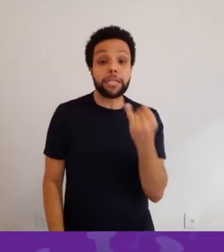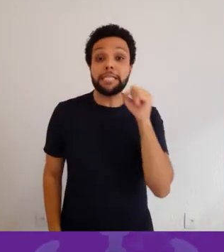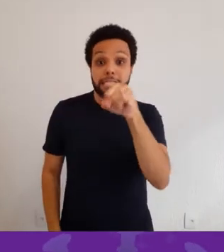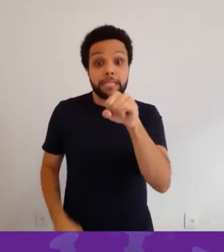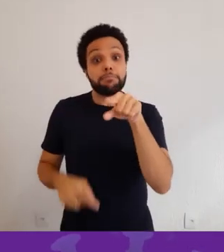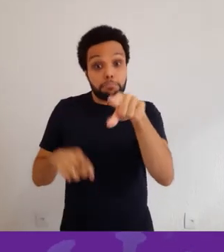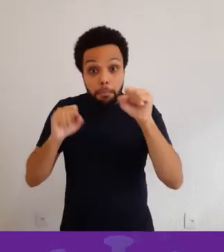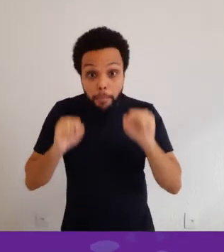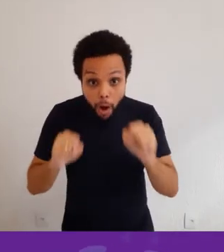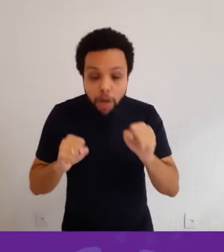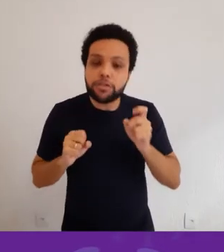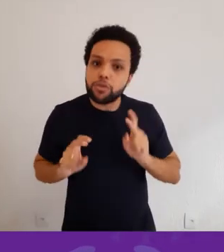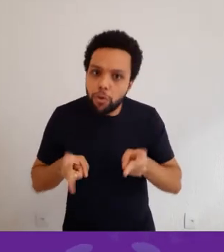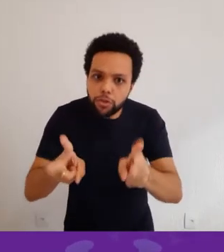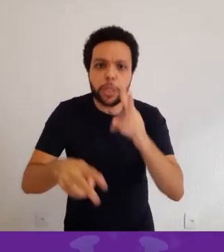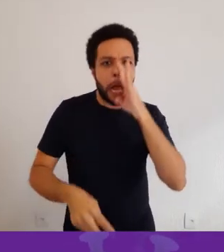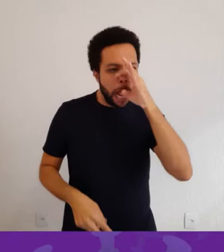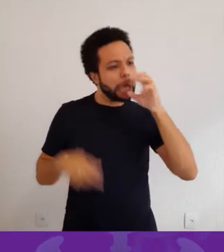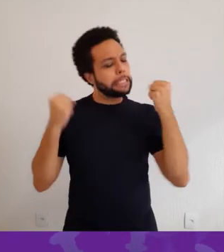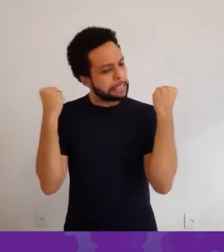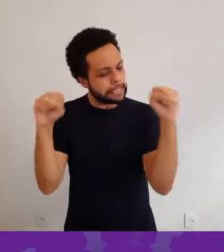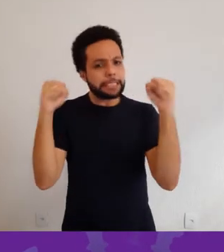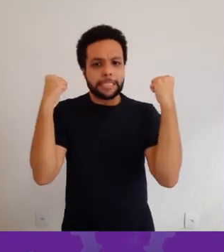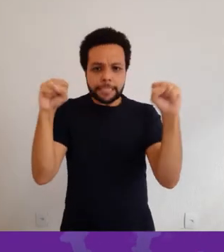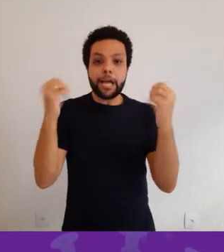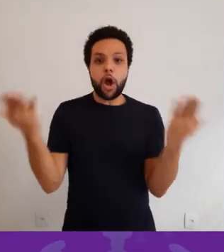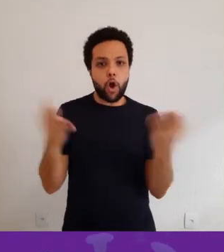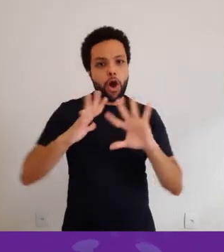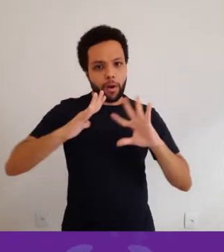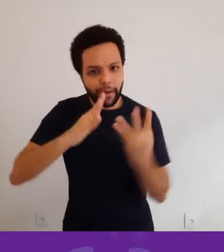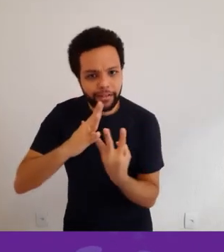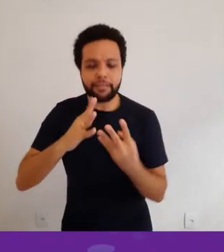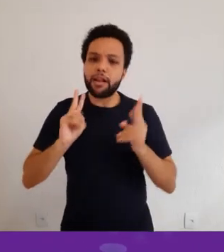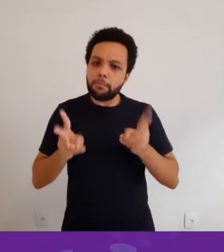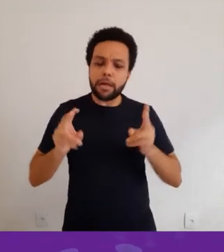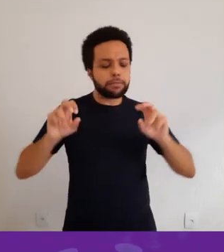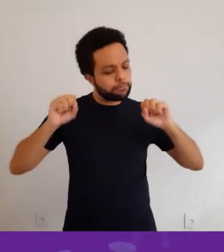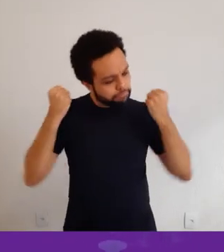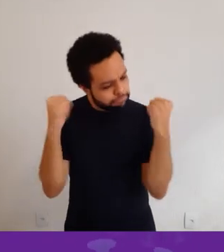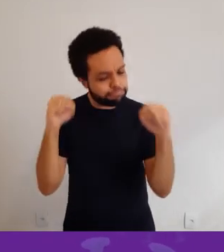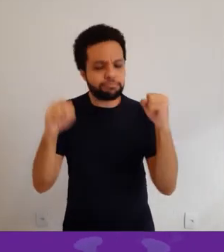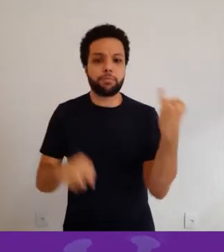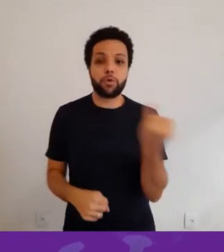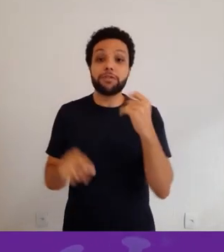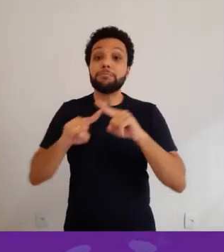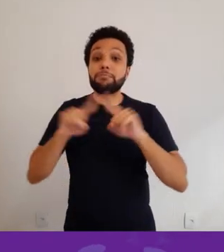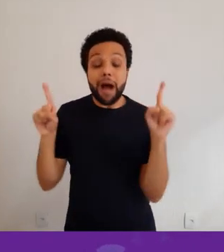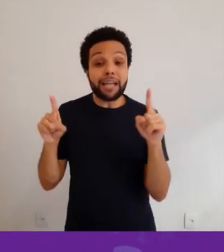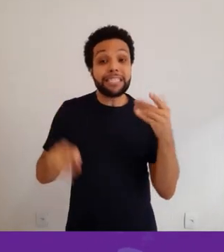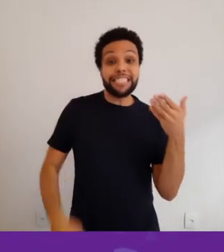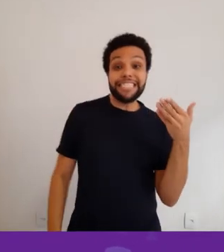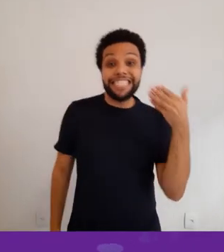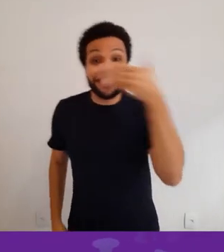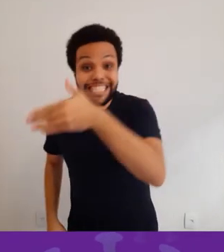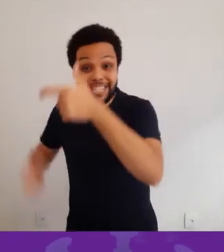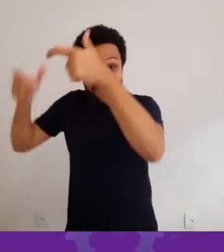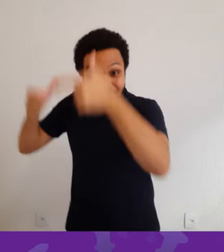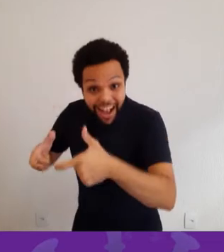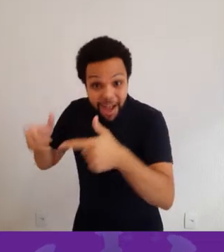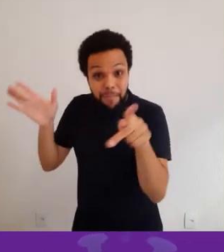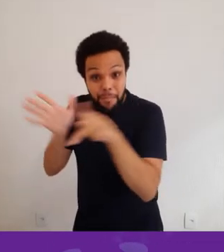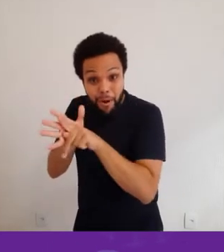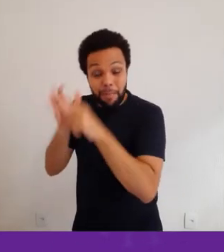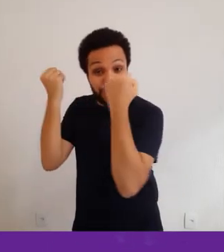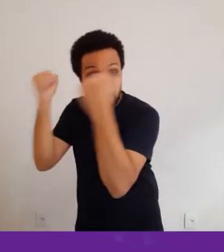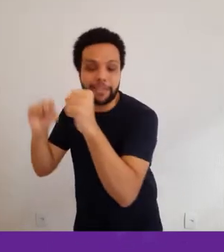Se as pessoas puderem continuar fazendo atividades físicas nessa época de quarentena é importante, mas é muito importante que isso não